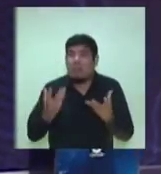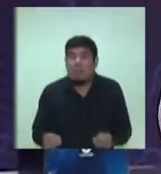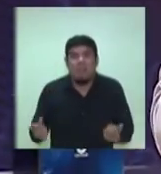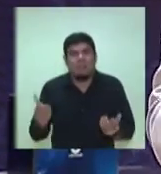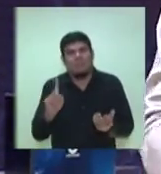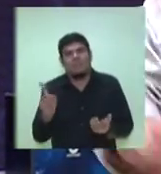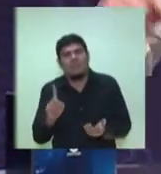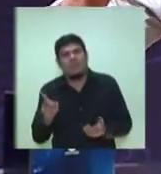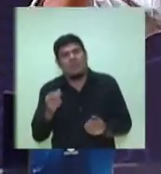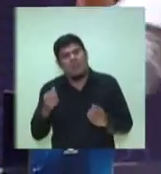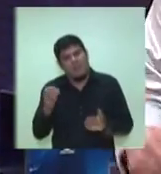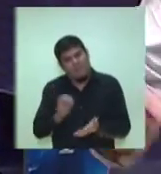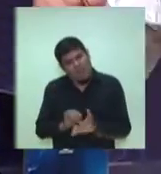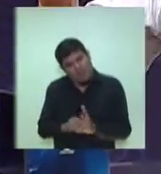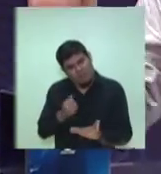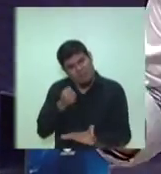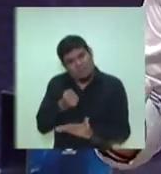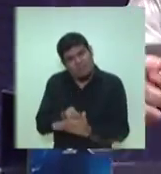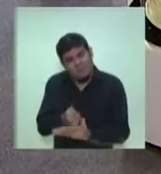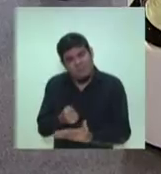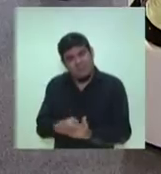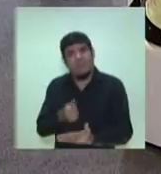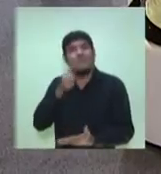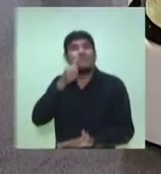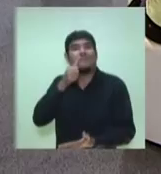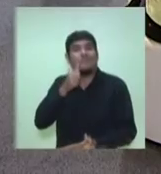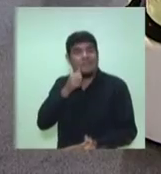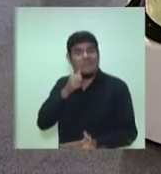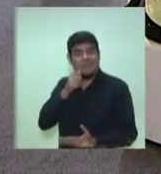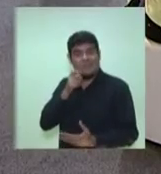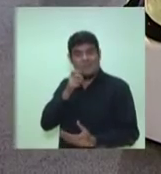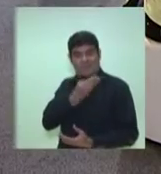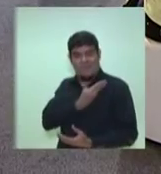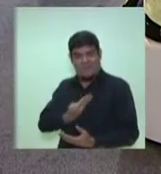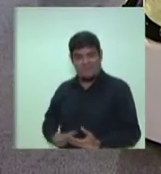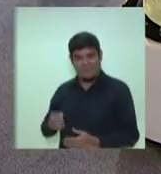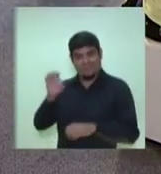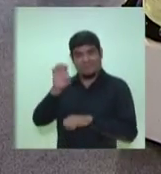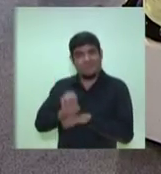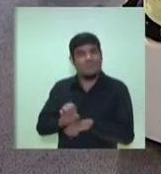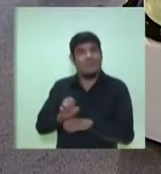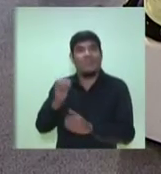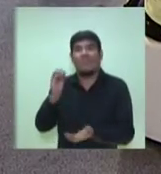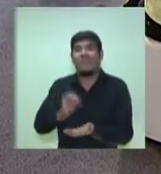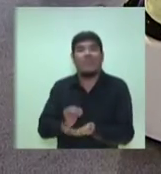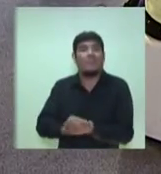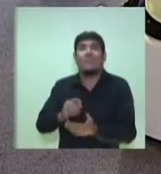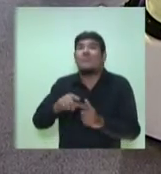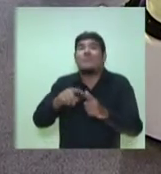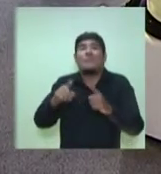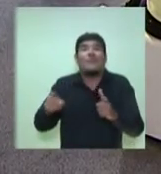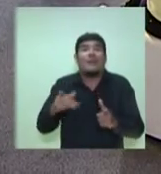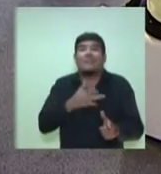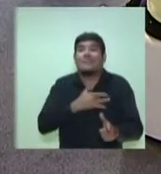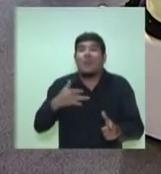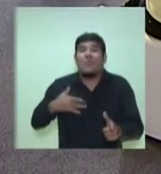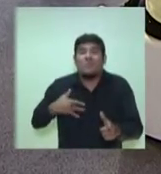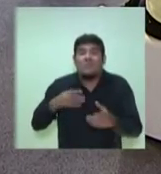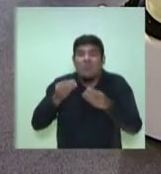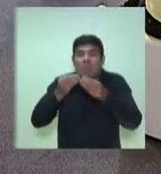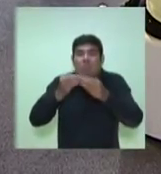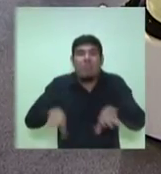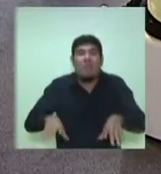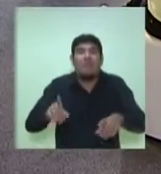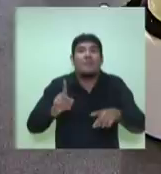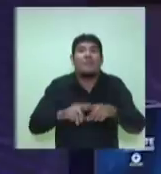efetiva participação do governo do Estado nisso. Dispõe de mais meios, mas a saúde do Estado faliu e faliu por corrupção. A